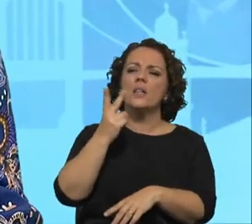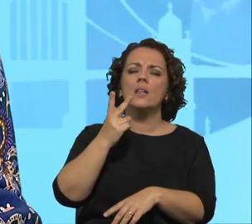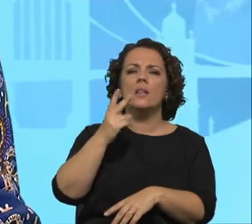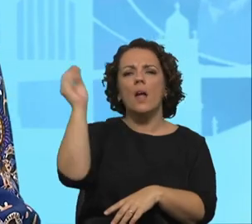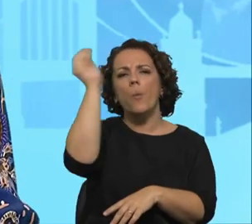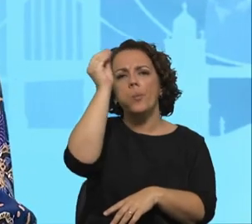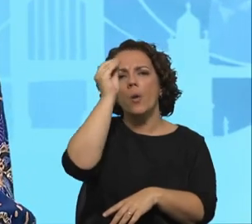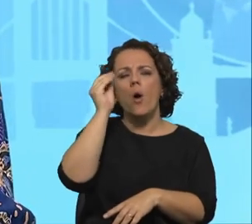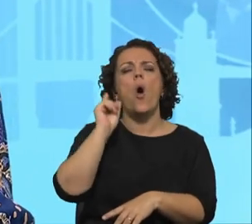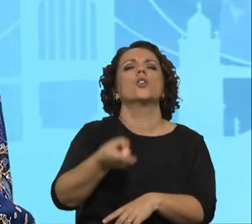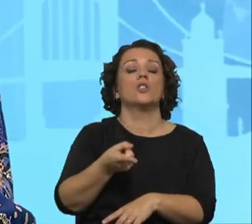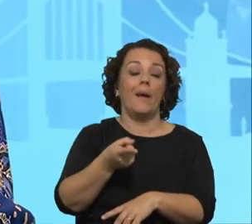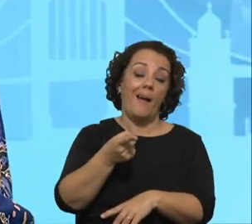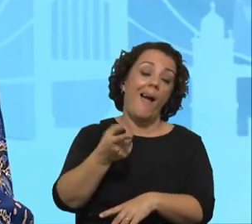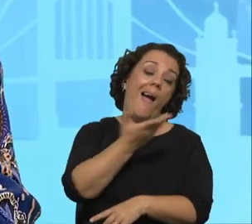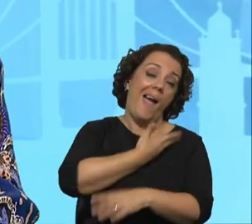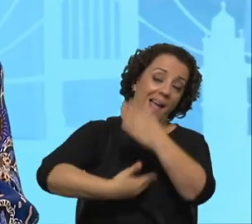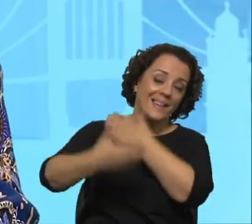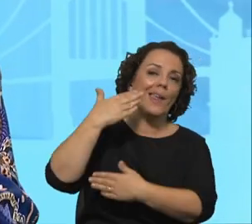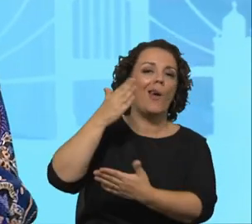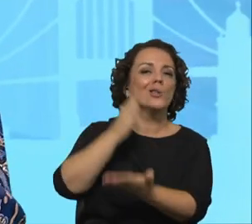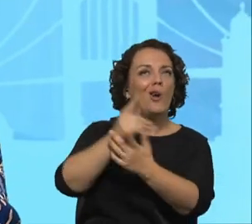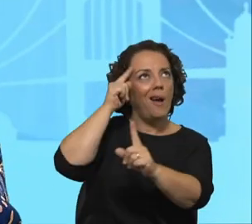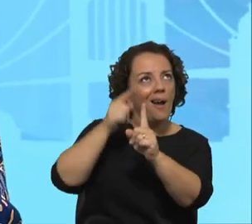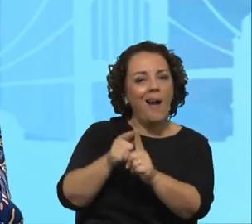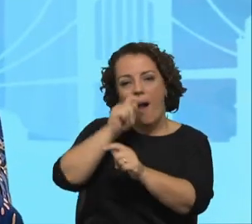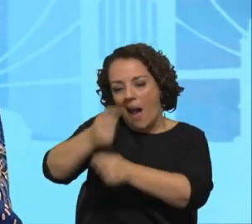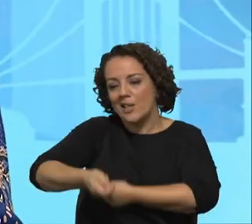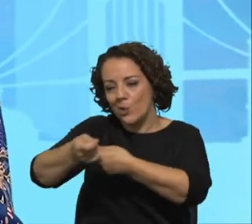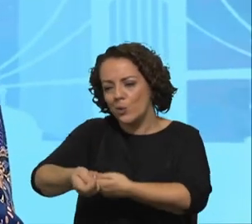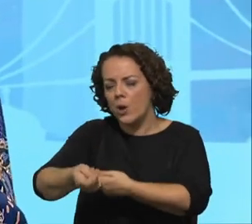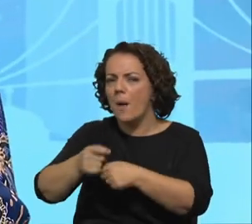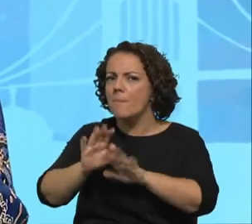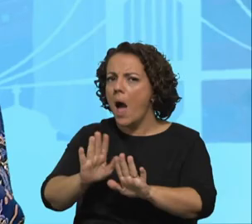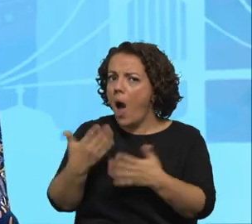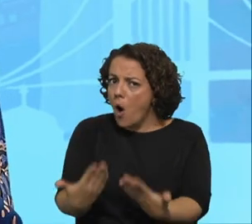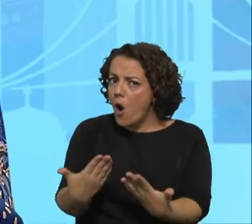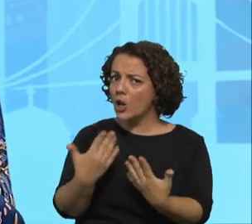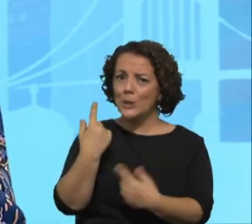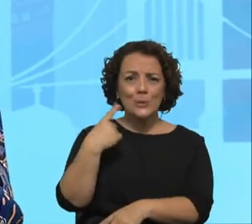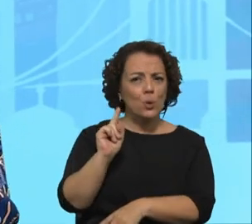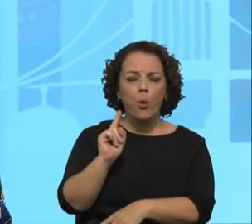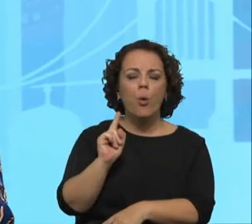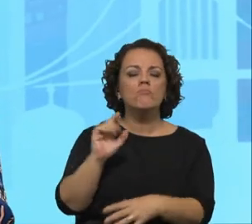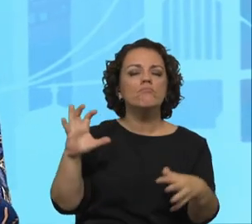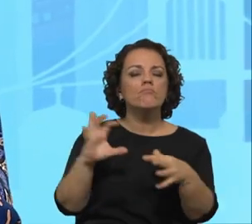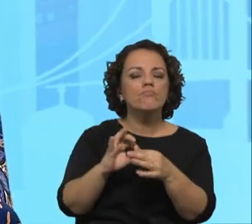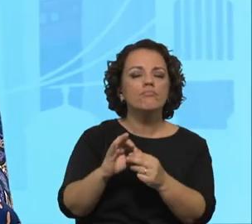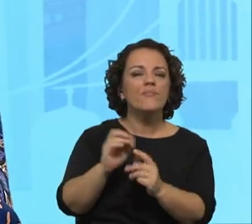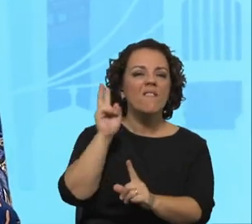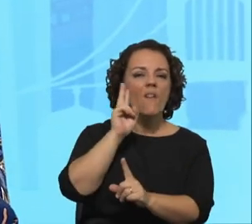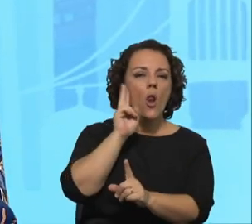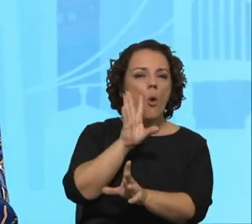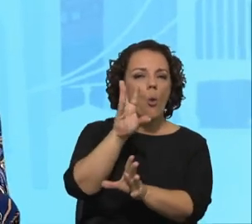nos tempos passados, mas sobretudo este voltar ao meio rural, aos valores, à cultura que está